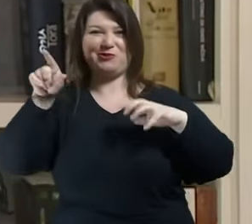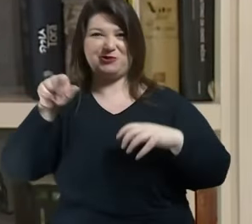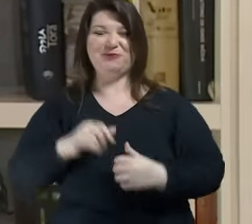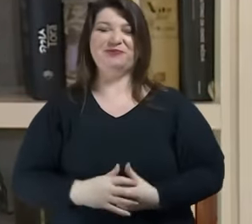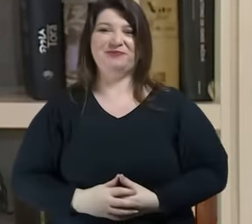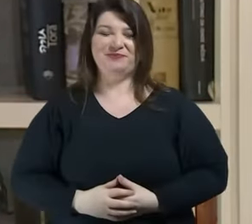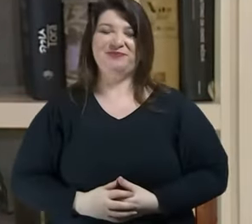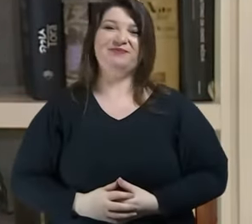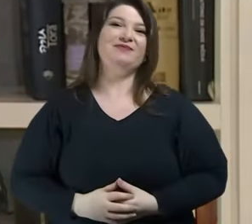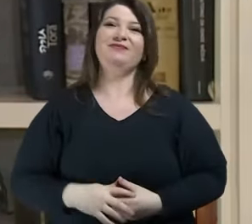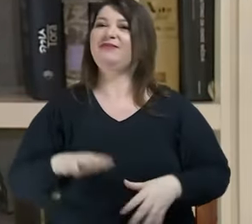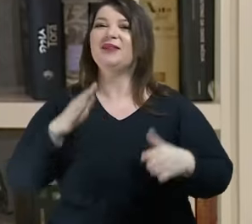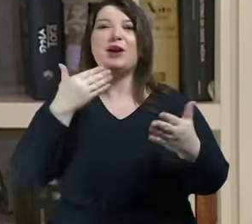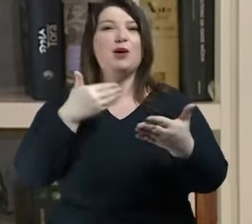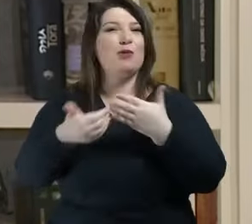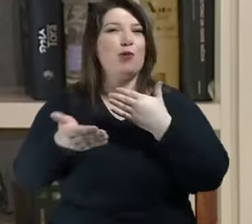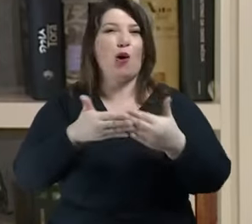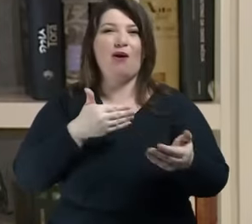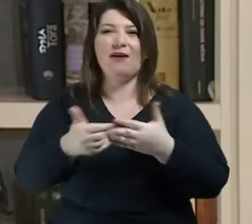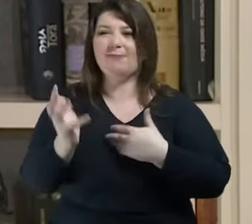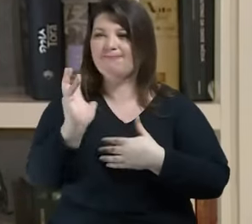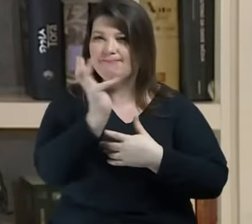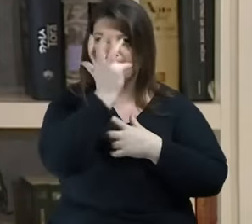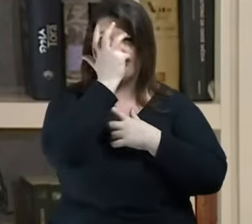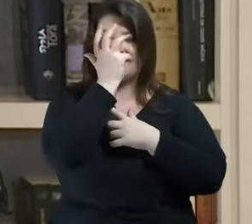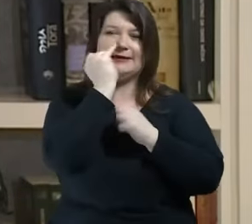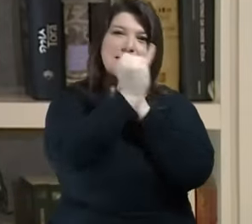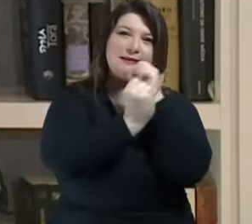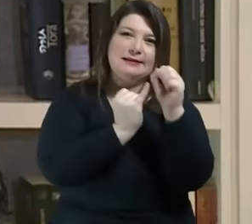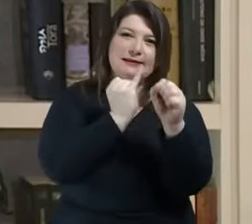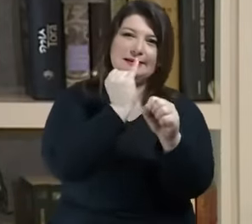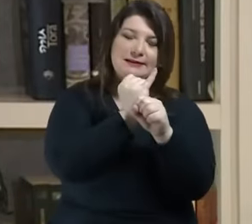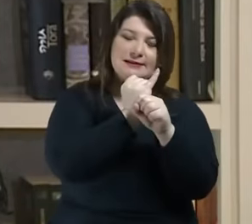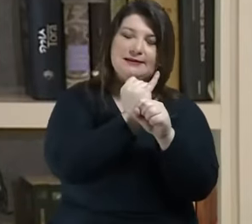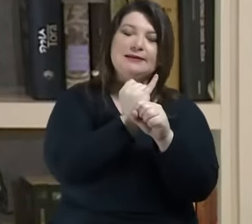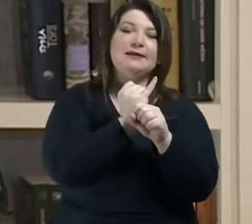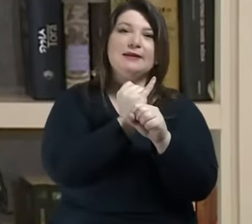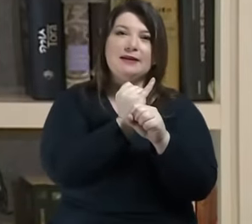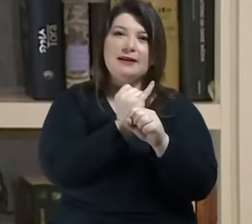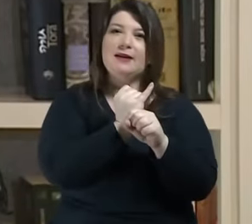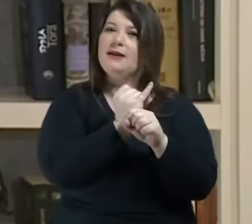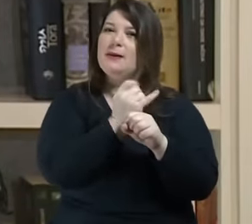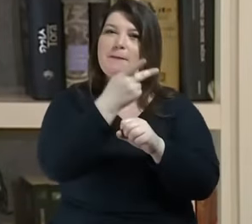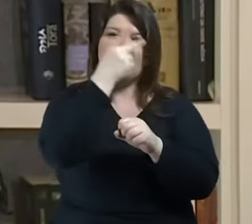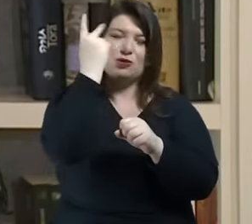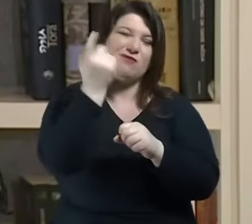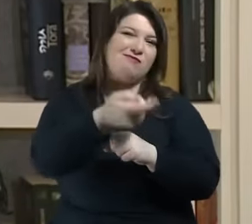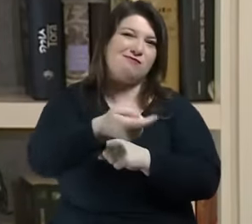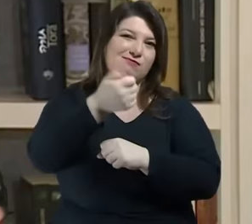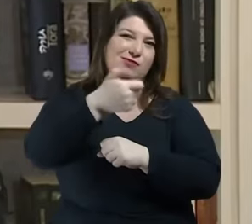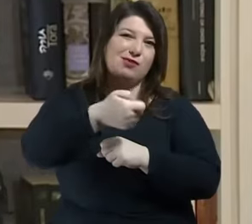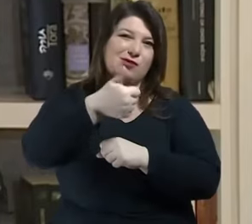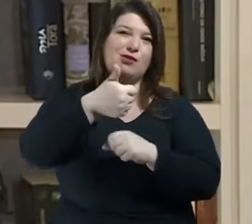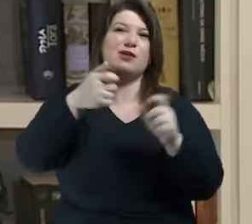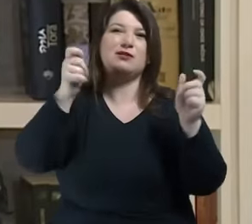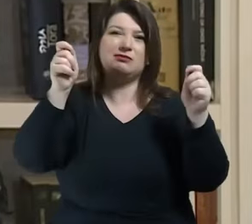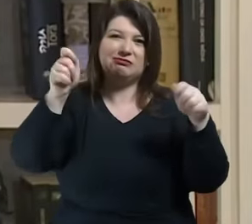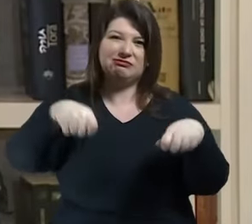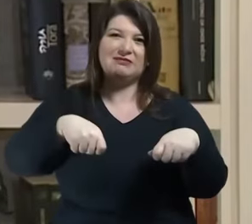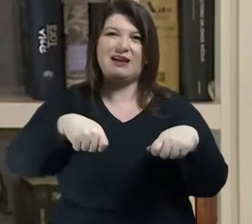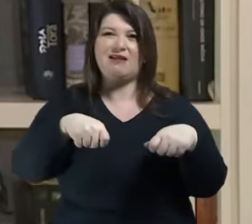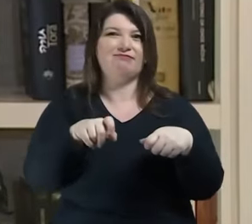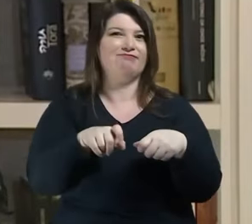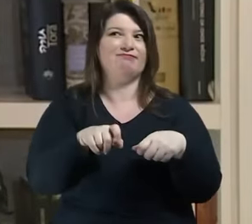máscaras da internet é um recurso que pouquíssima gente talvez possa lançar mão não sei se eu